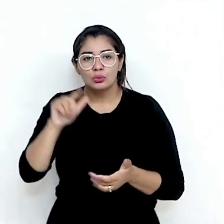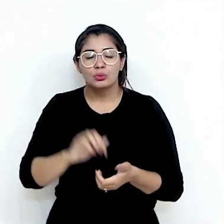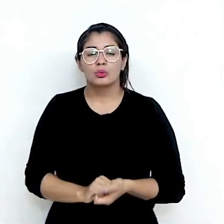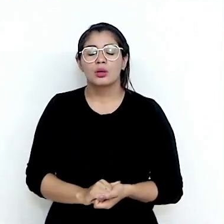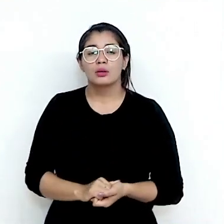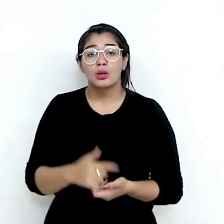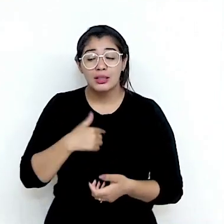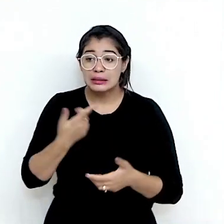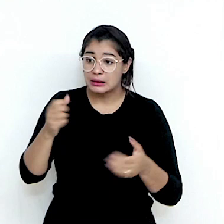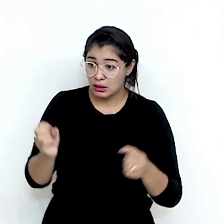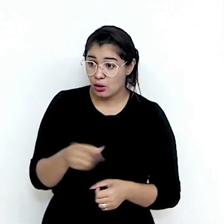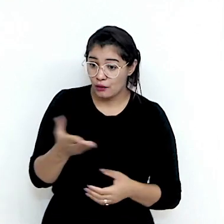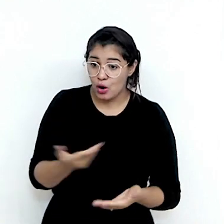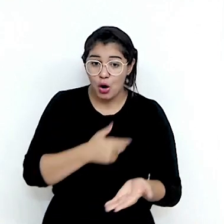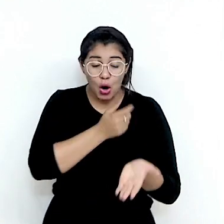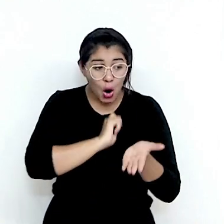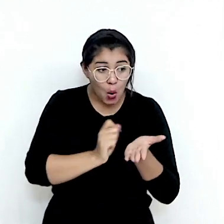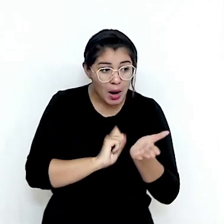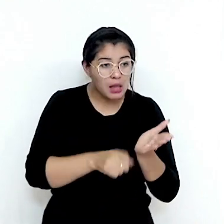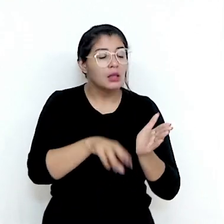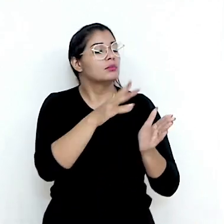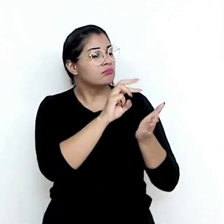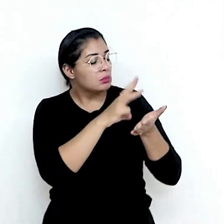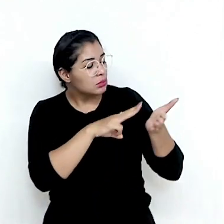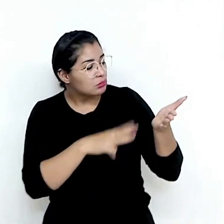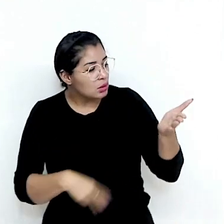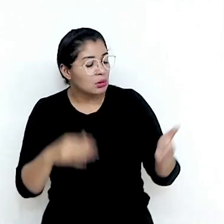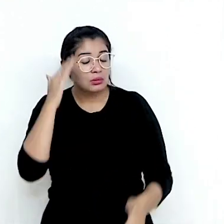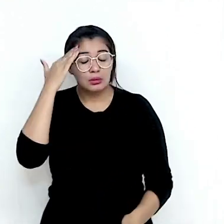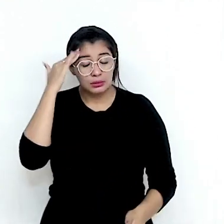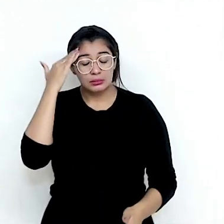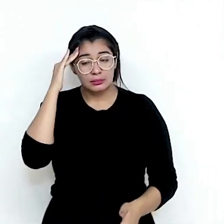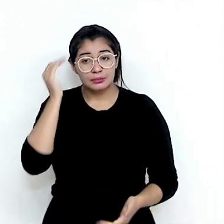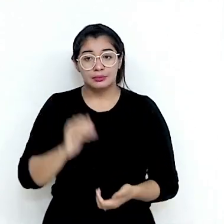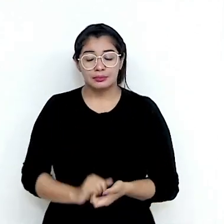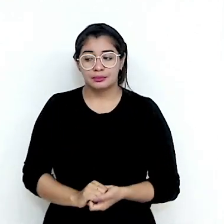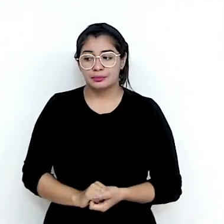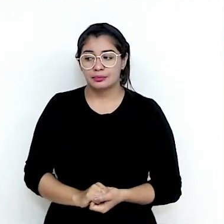recentemente os nossos países assinaram um memorando de entendimento em que